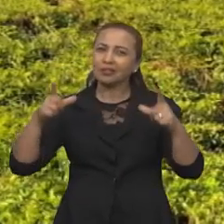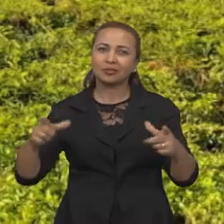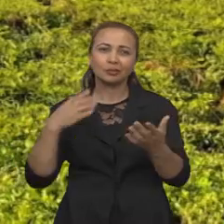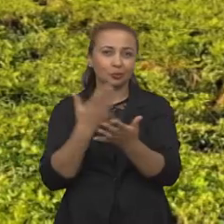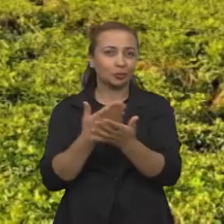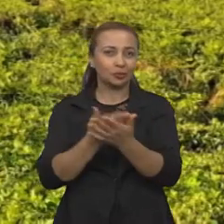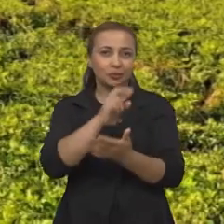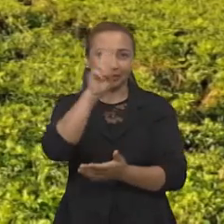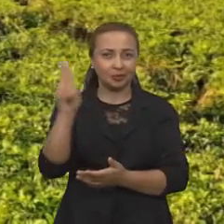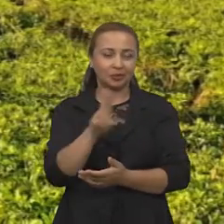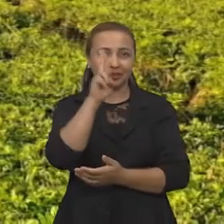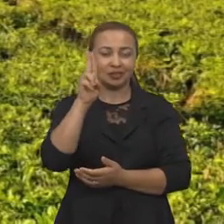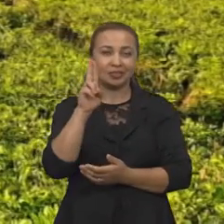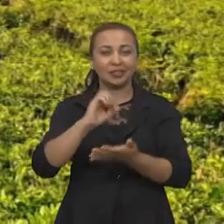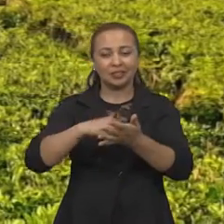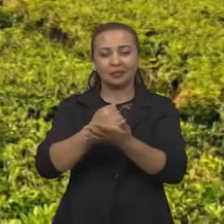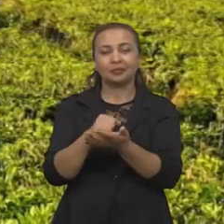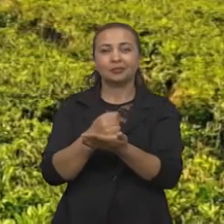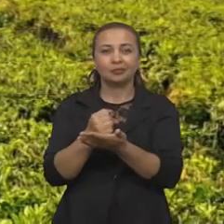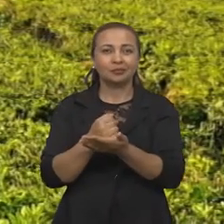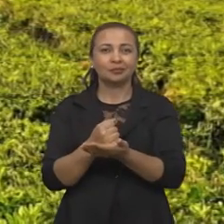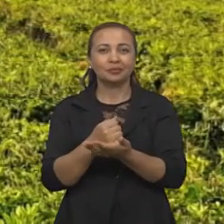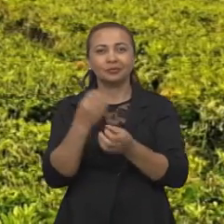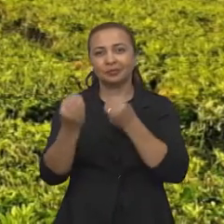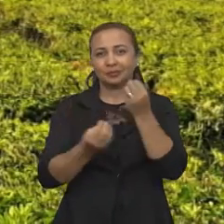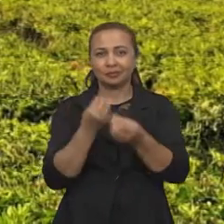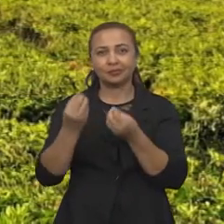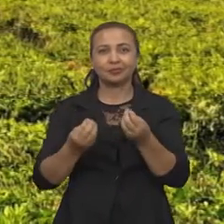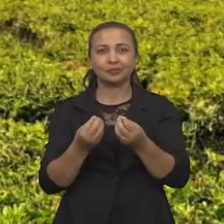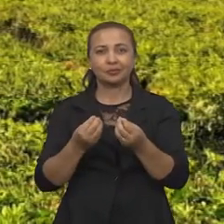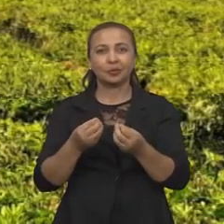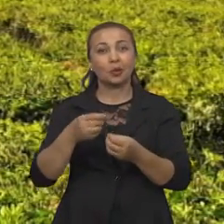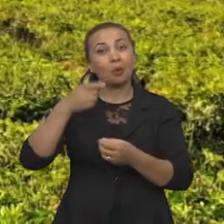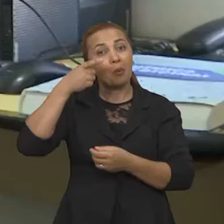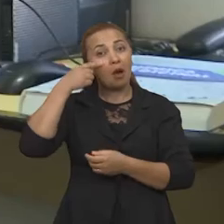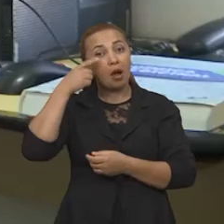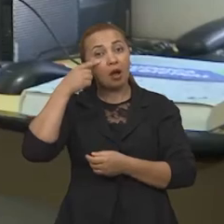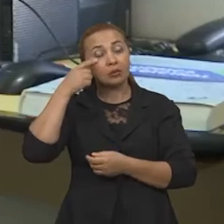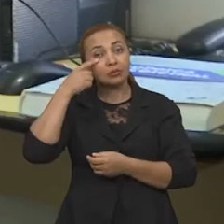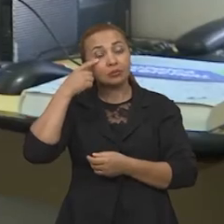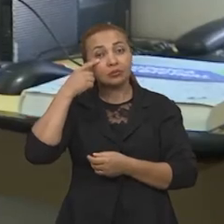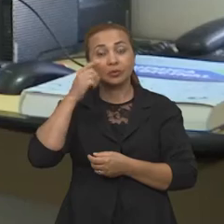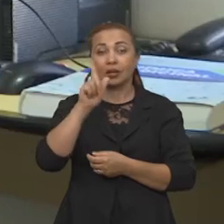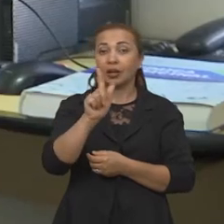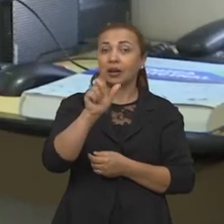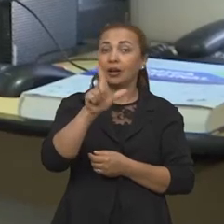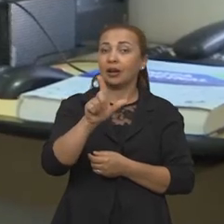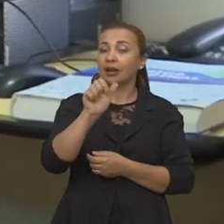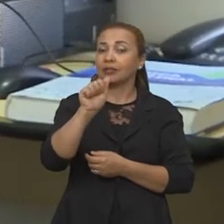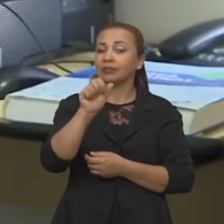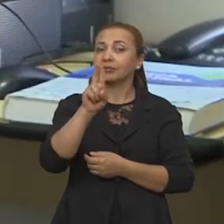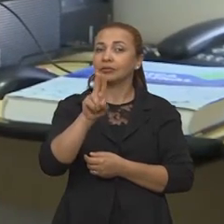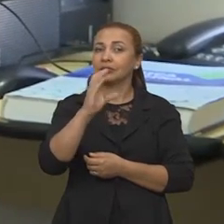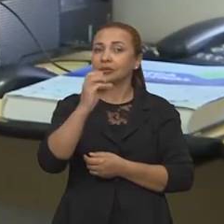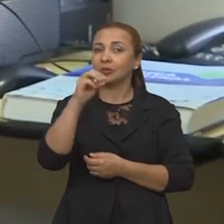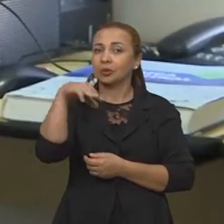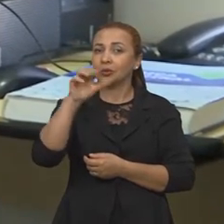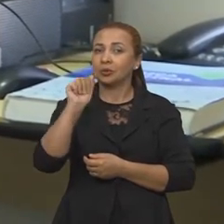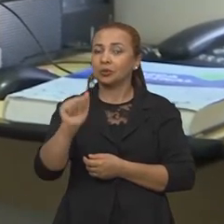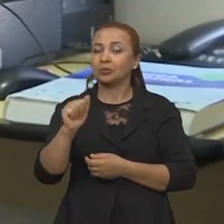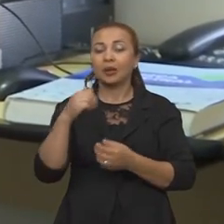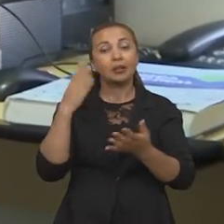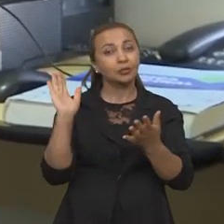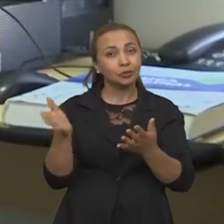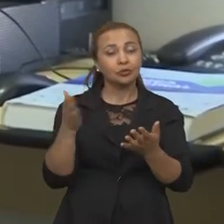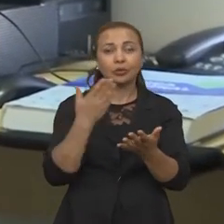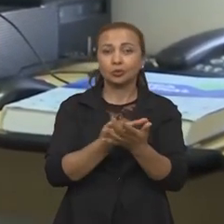usado na indústria farmacêutica, por exemplo, para o glaucoma. E a gente vem estudando já há algum tempo, o meu grupo,